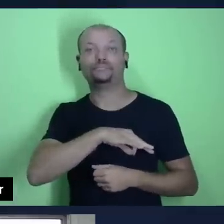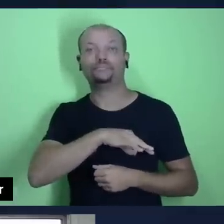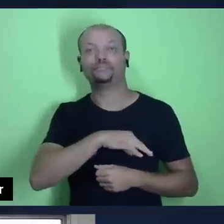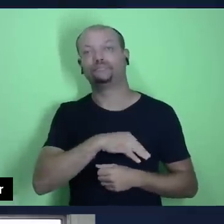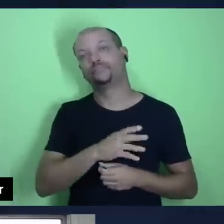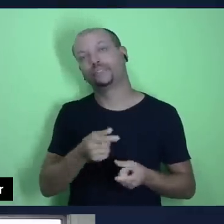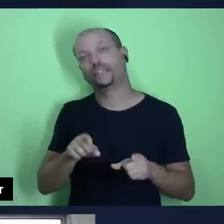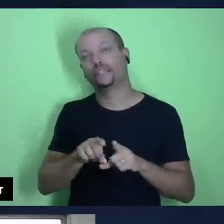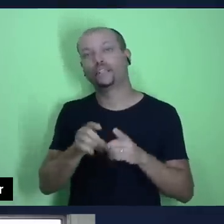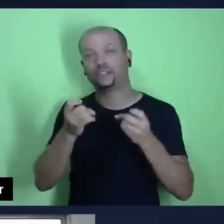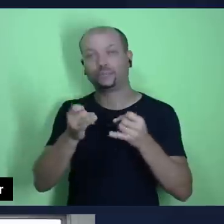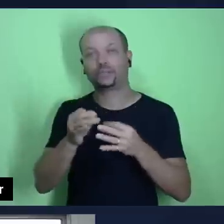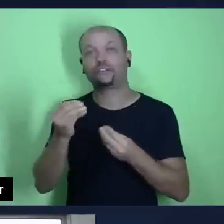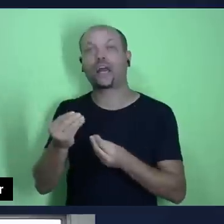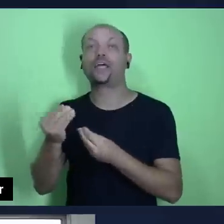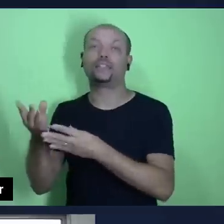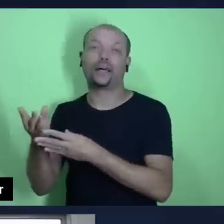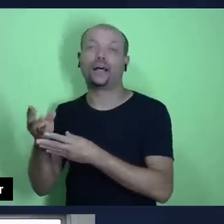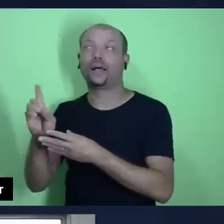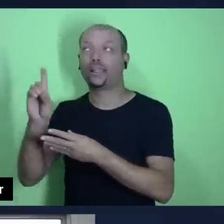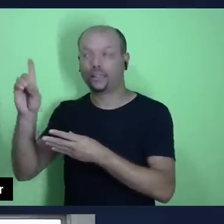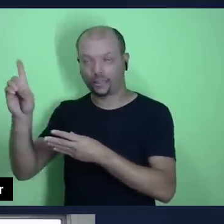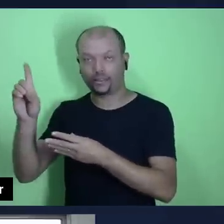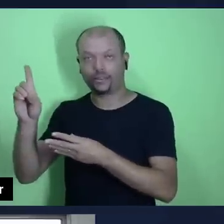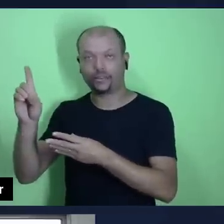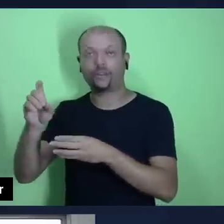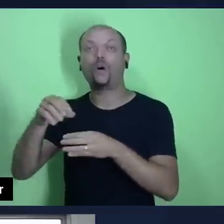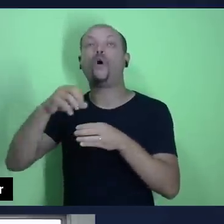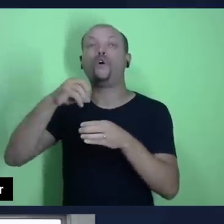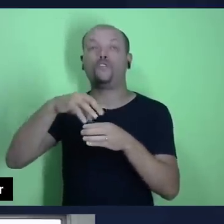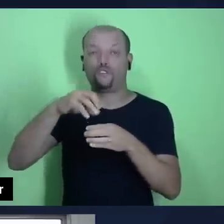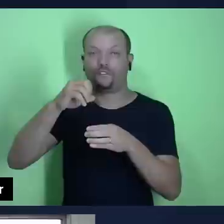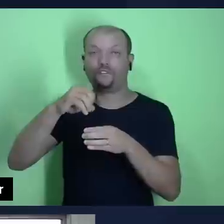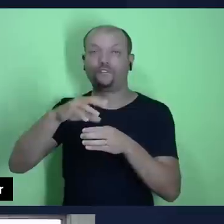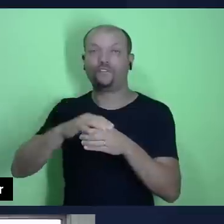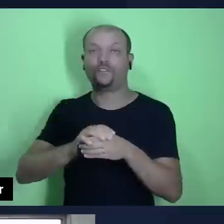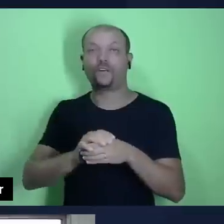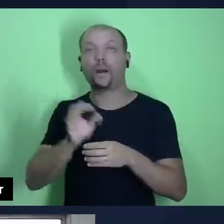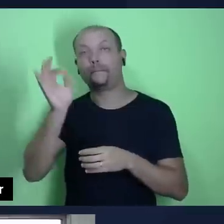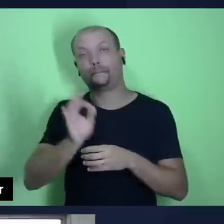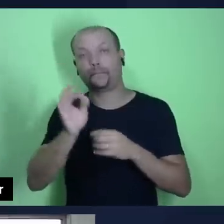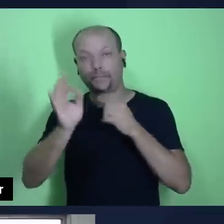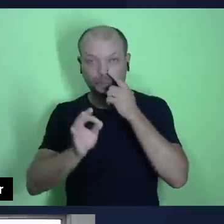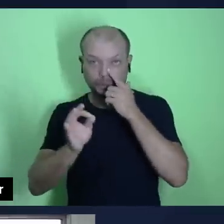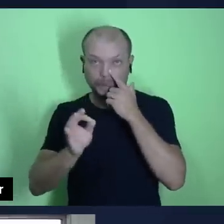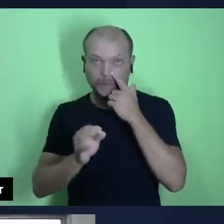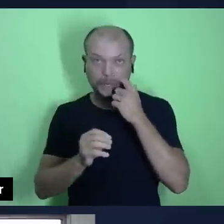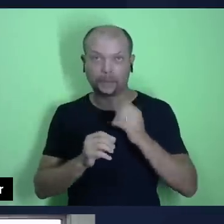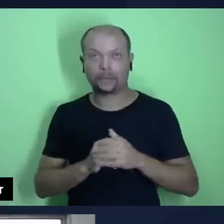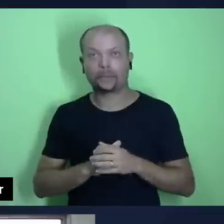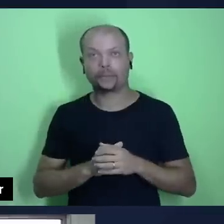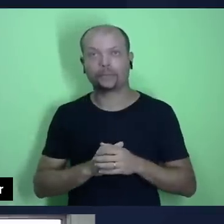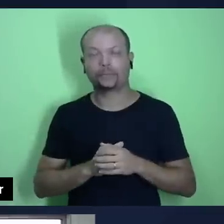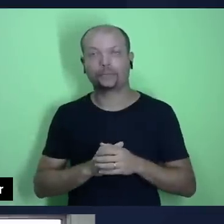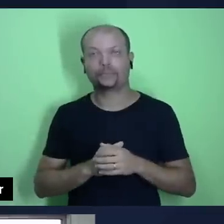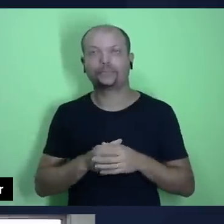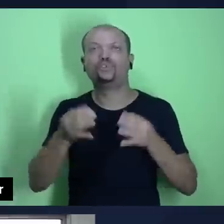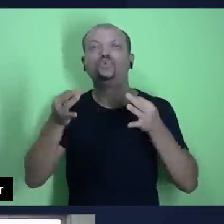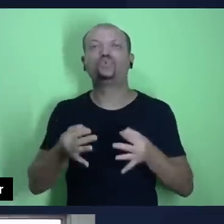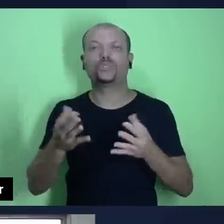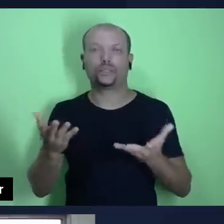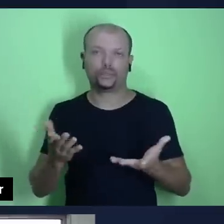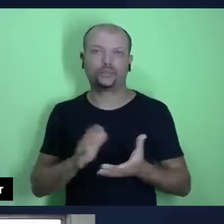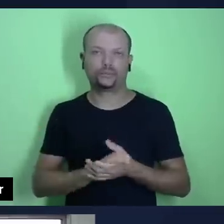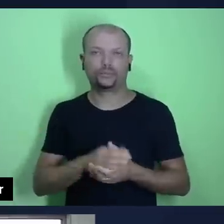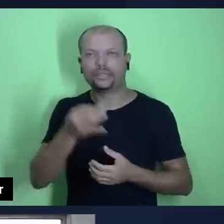dízimo, estará devolvendo a Deus uma oferta percentual. Essa é uma orientação também que pode